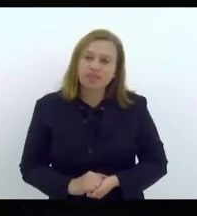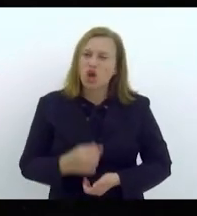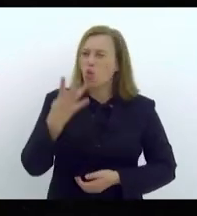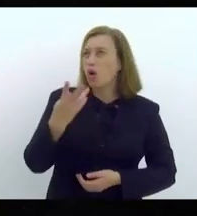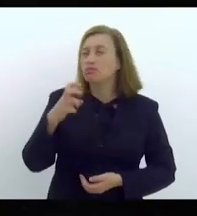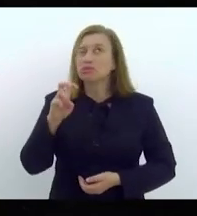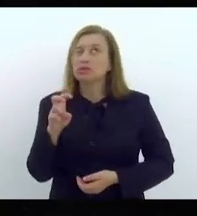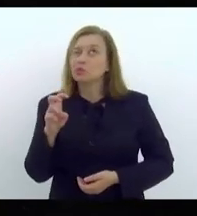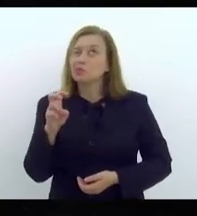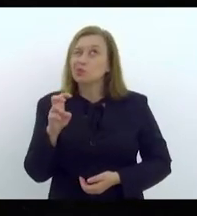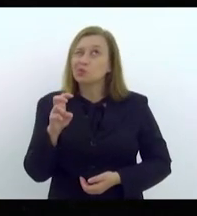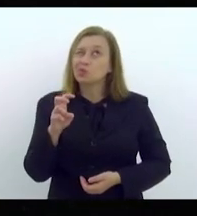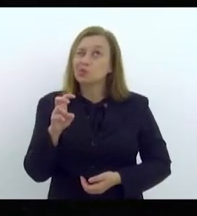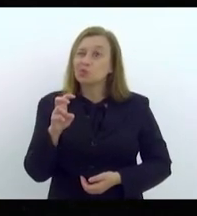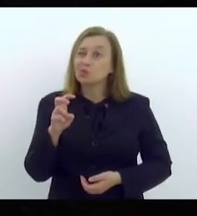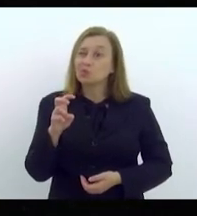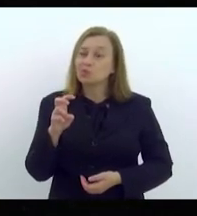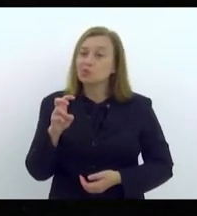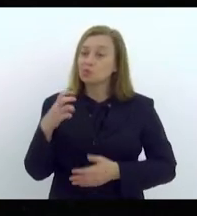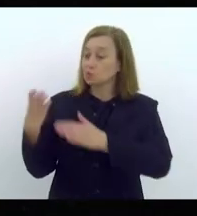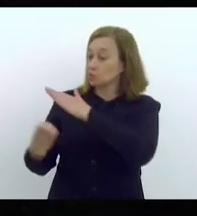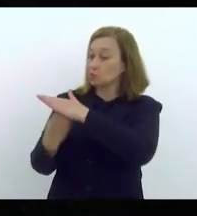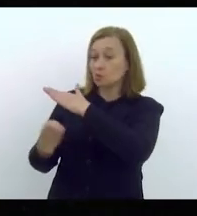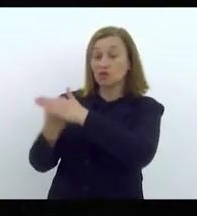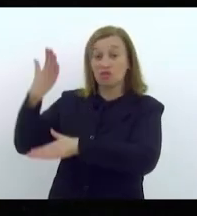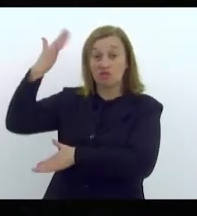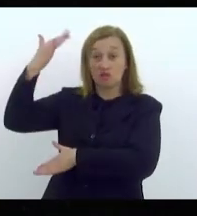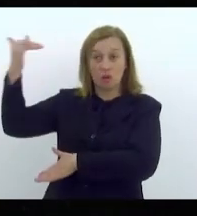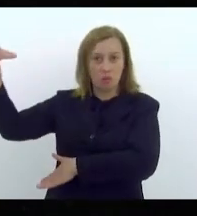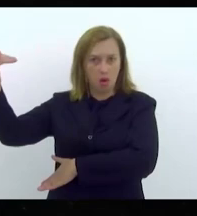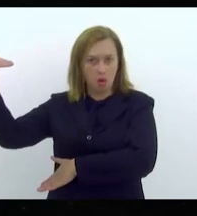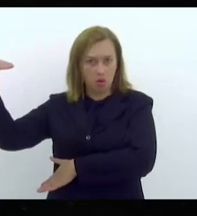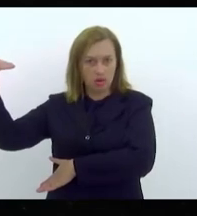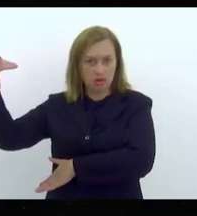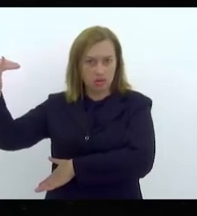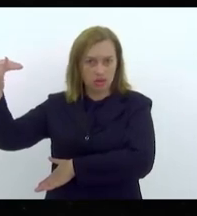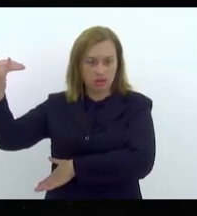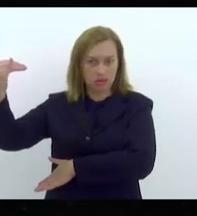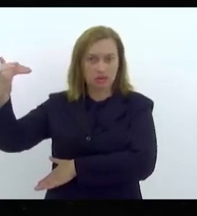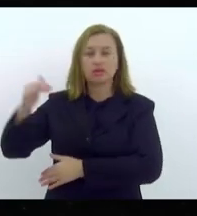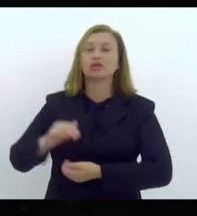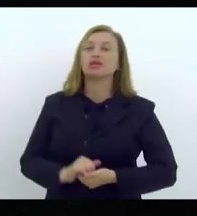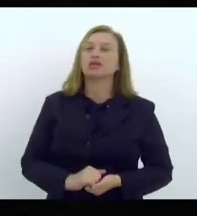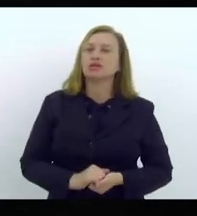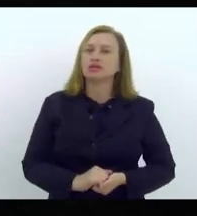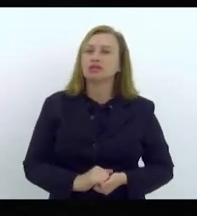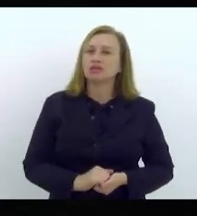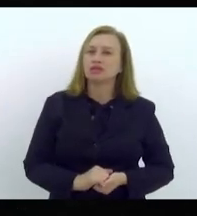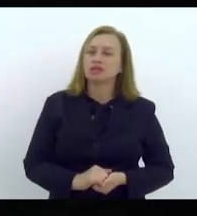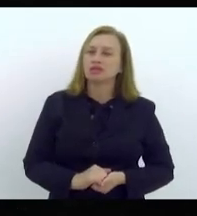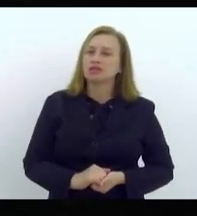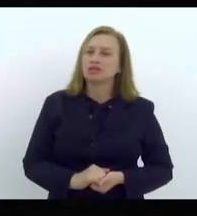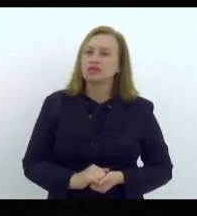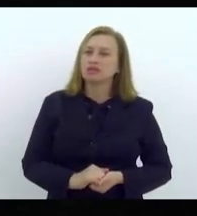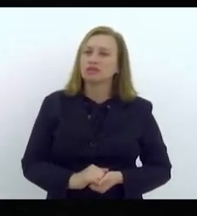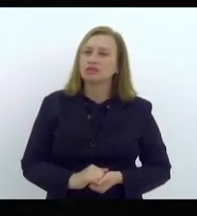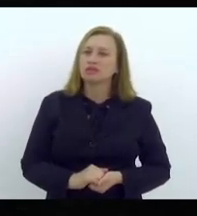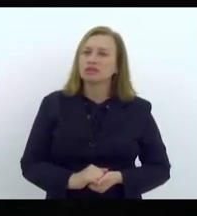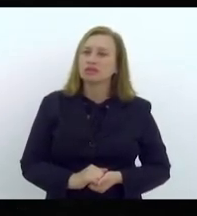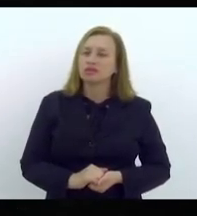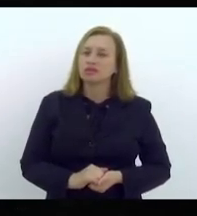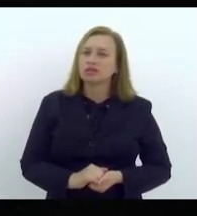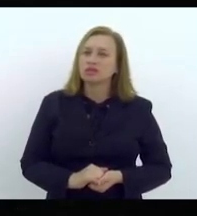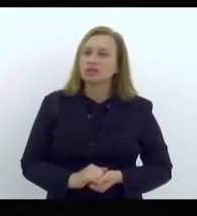ou cinco maiores organizações internacionais que medem a credibilidade de um